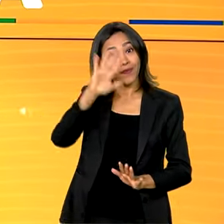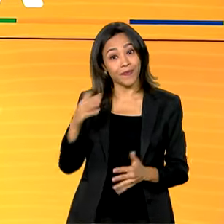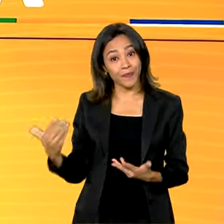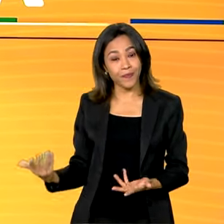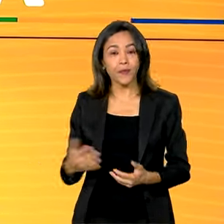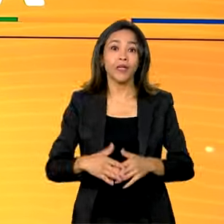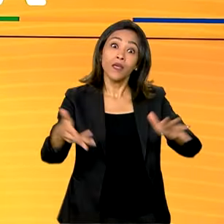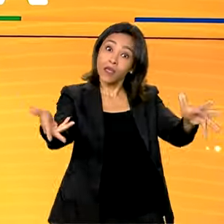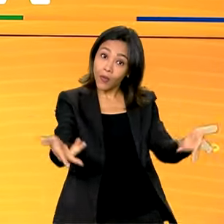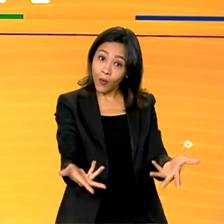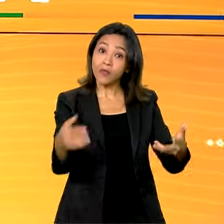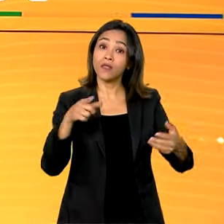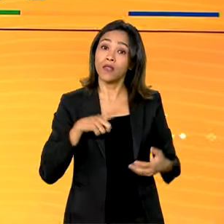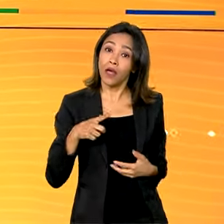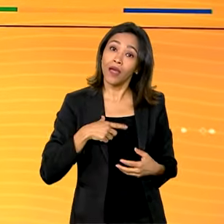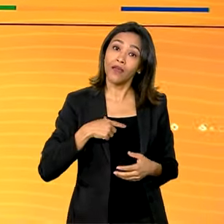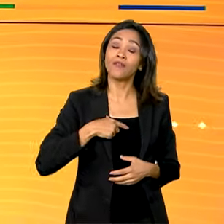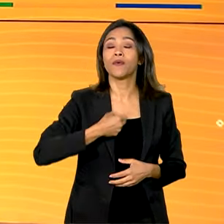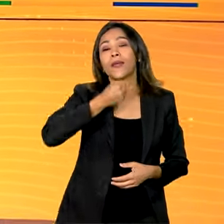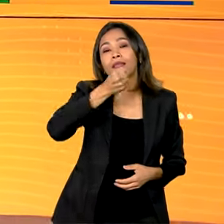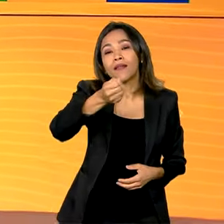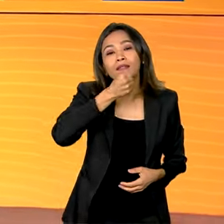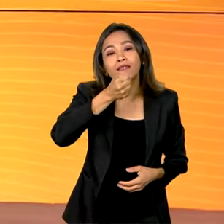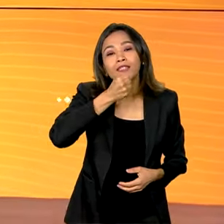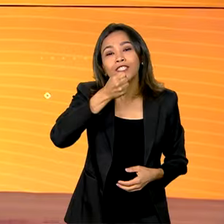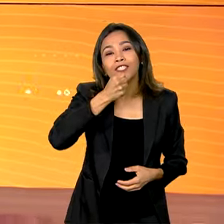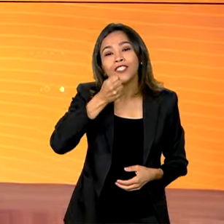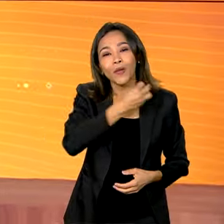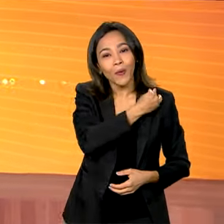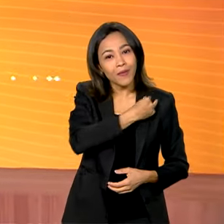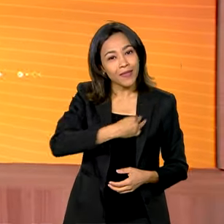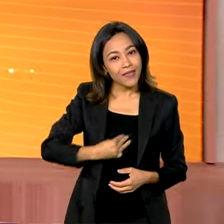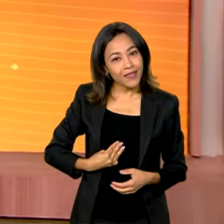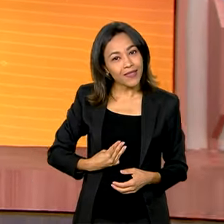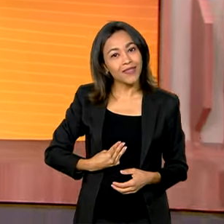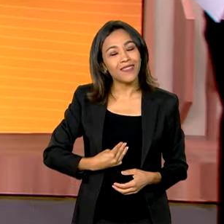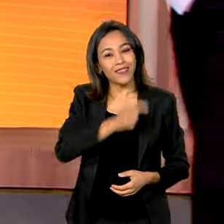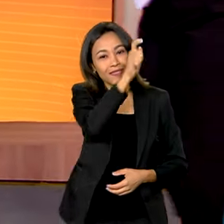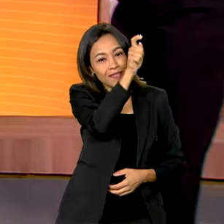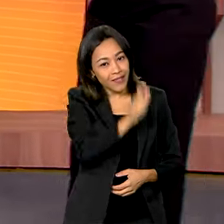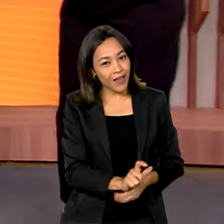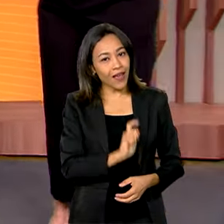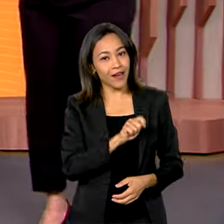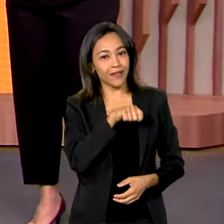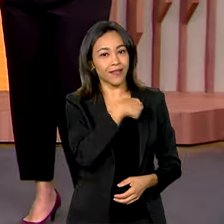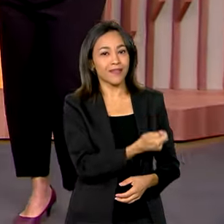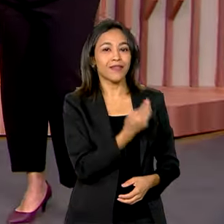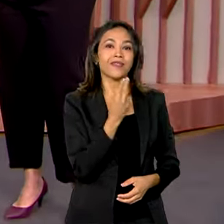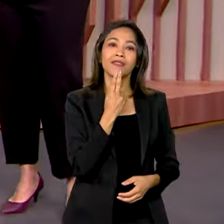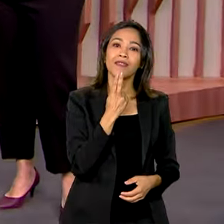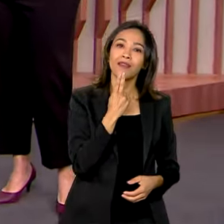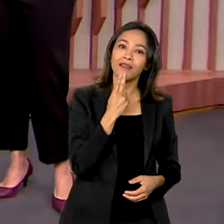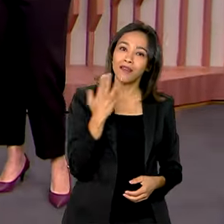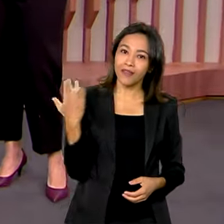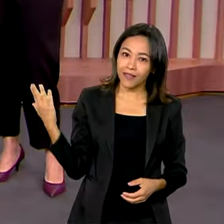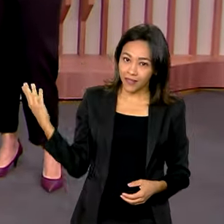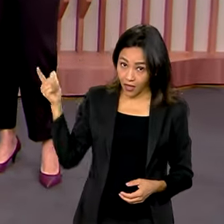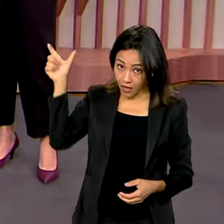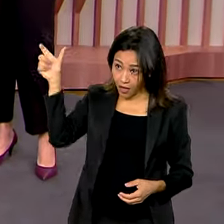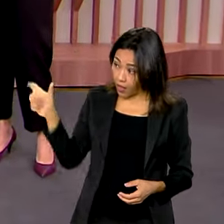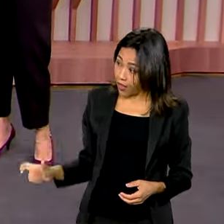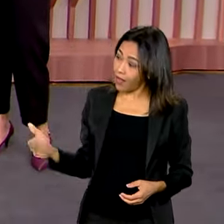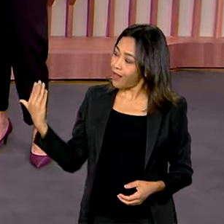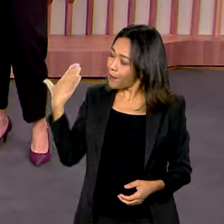E hoje teve Bom Dia Ministra aqui no Canal GOV com a Ministra do Planejamento, Simone Tebet, e a Karine